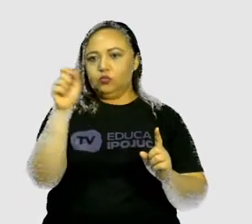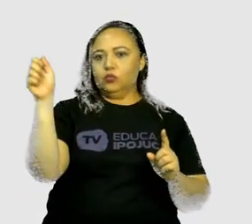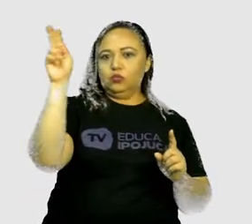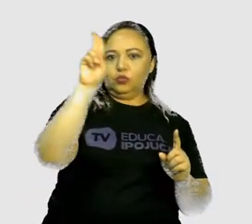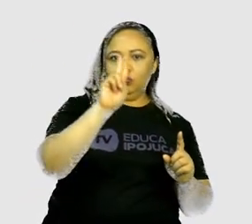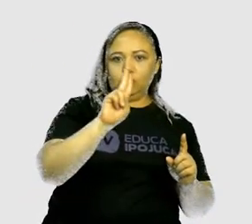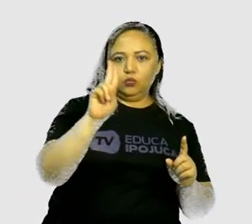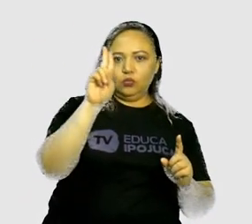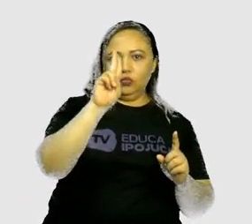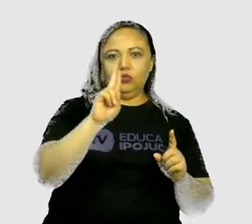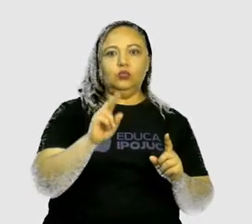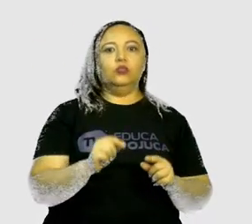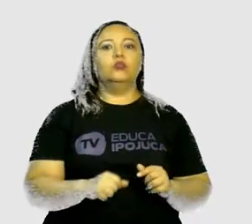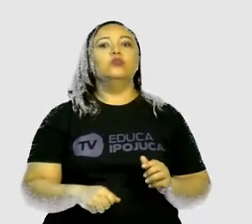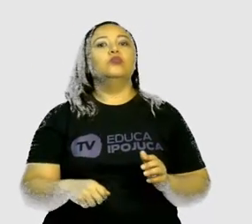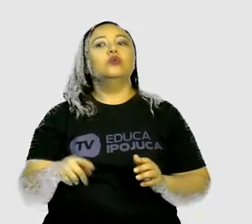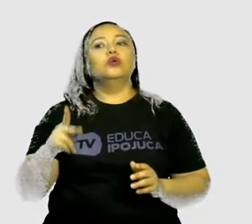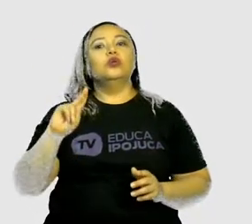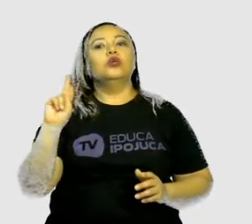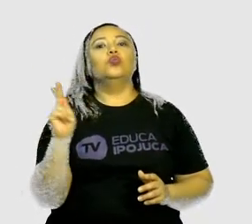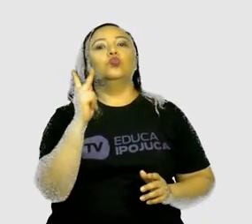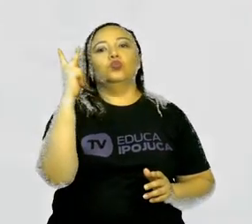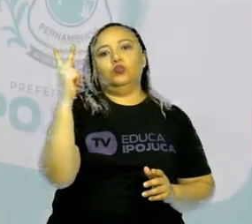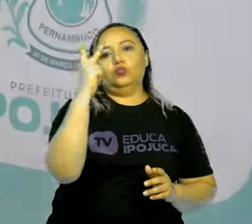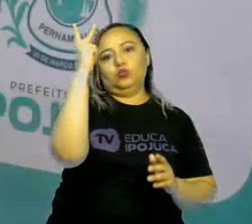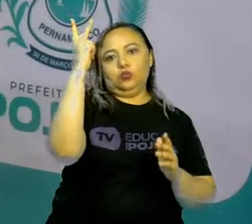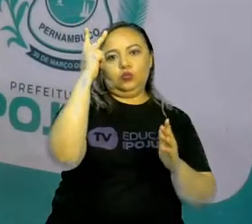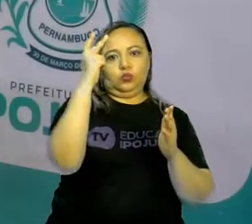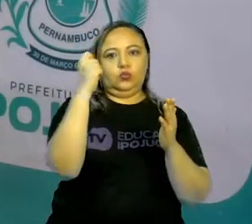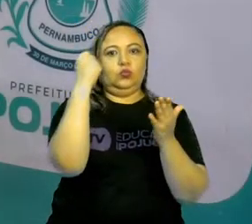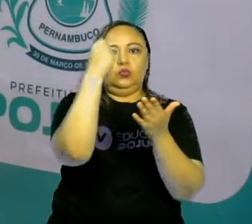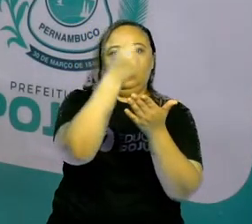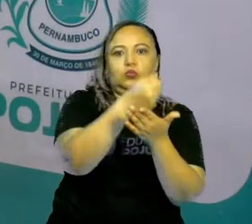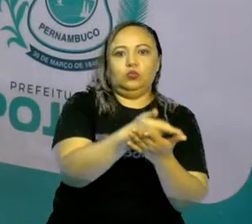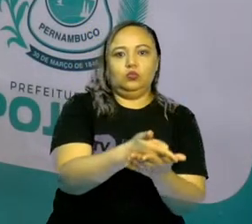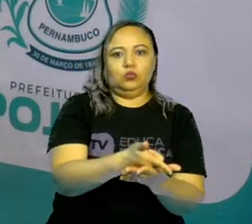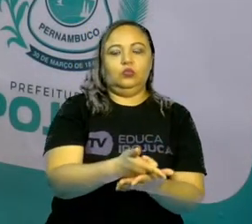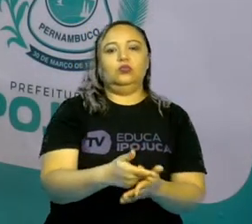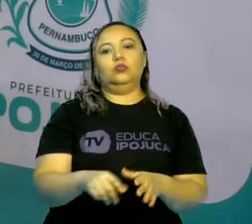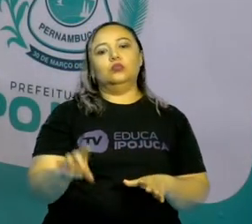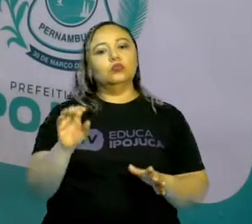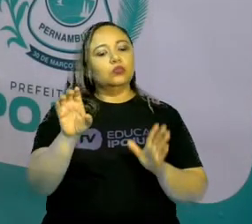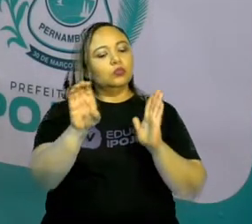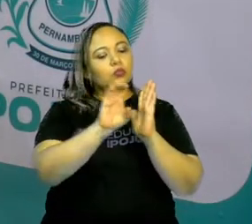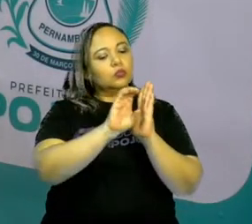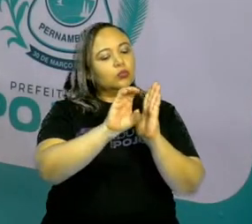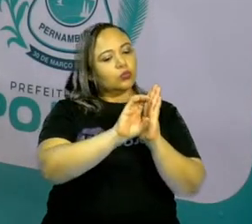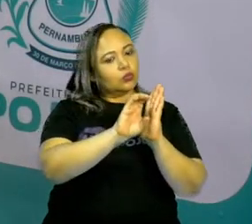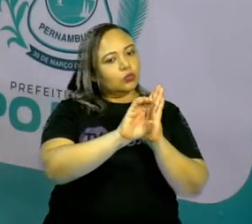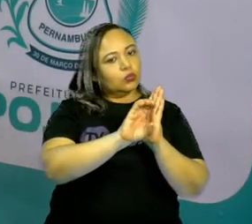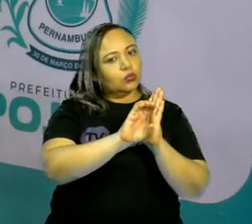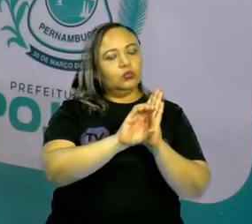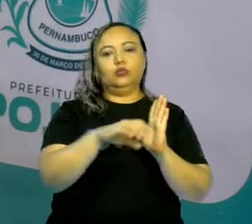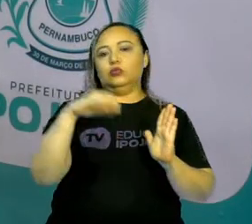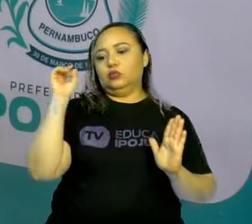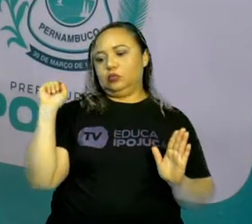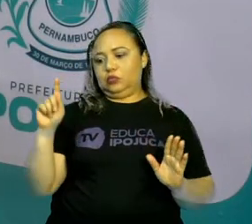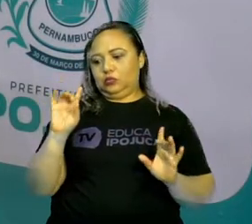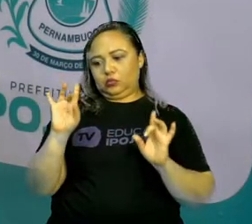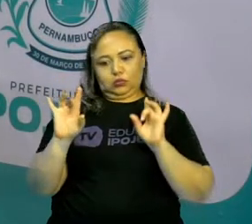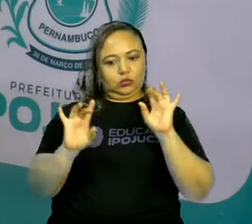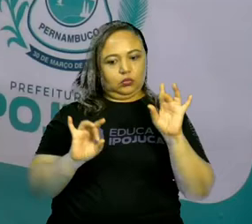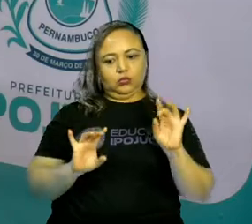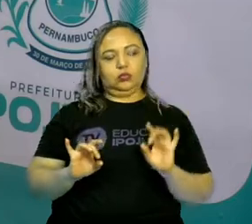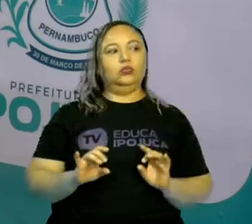quantidade e aqui o valor a pagar. Então, são tudo através dos números, são os códigos que são representados lá,